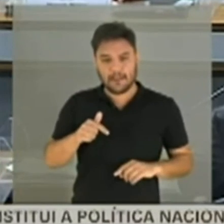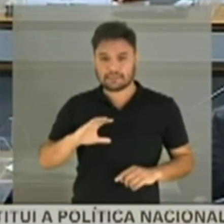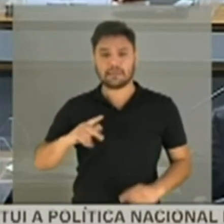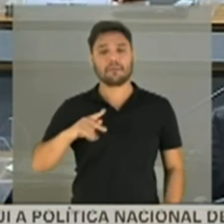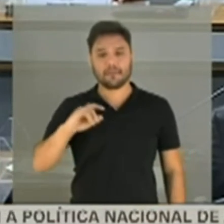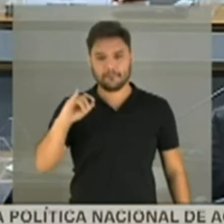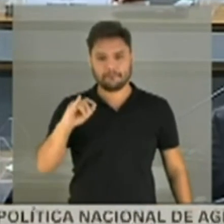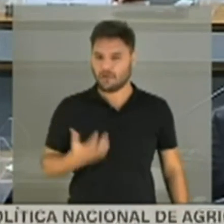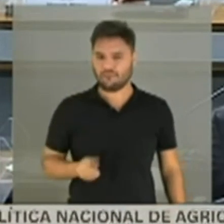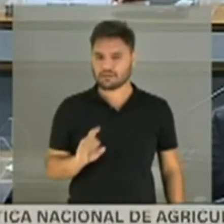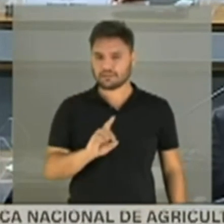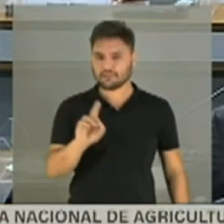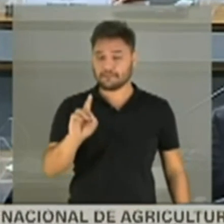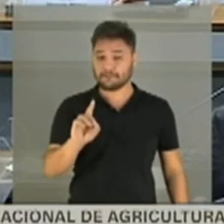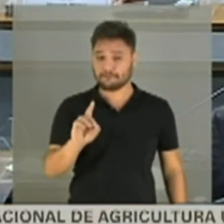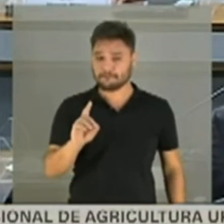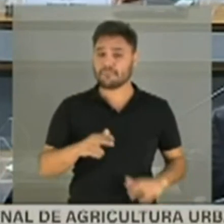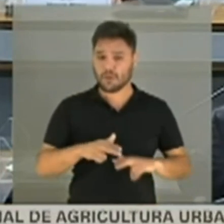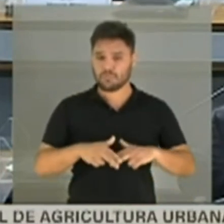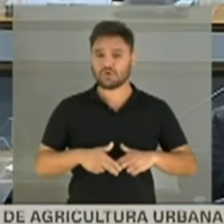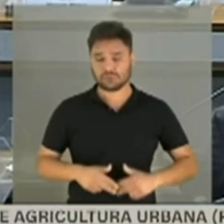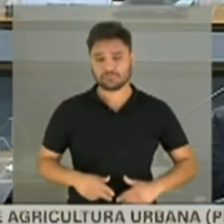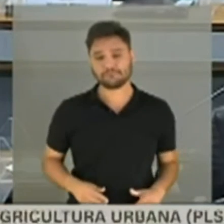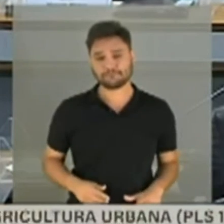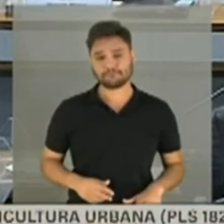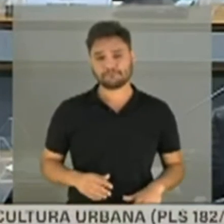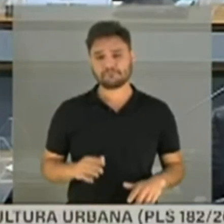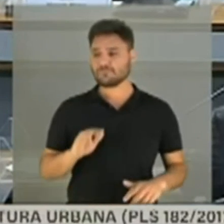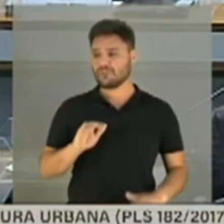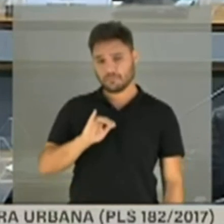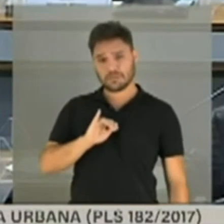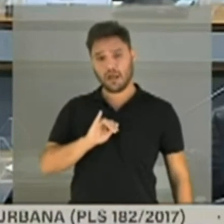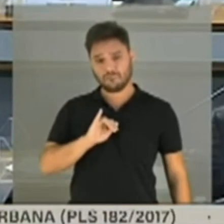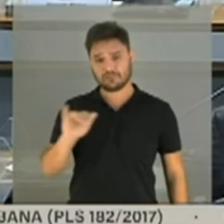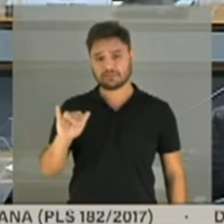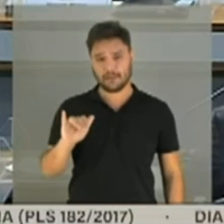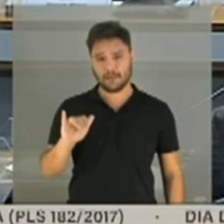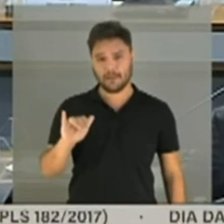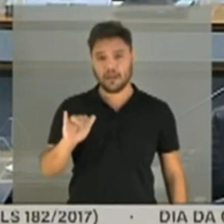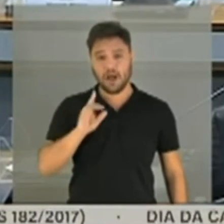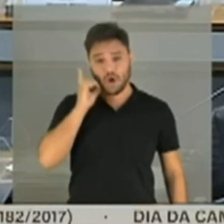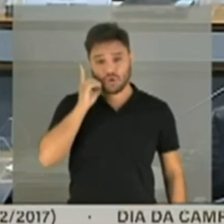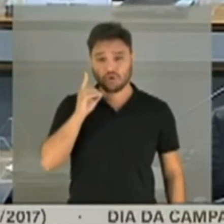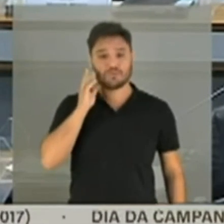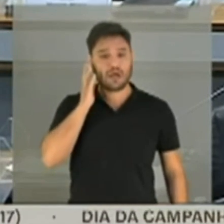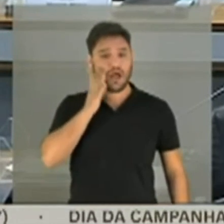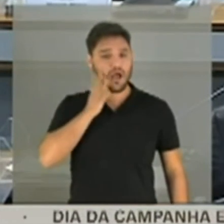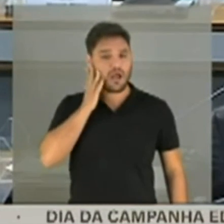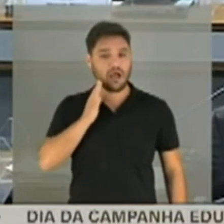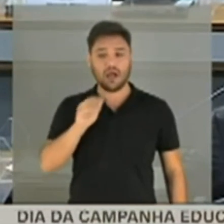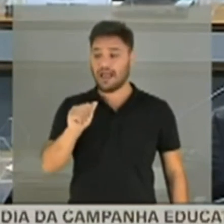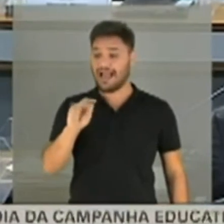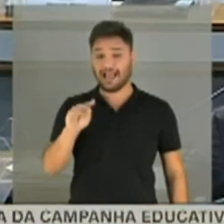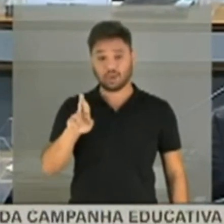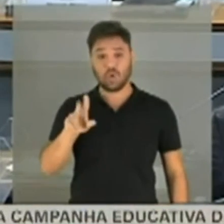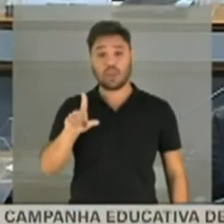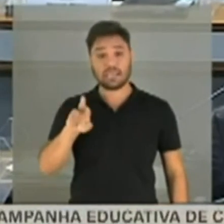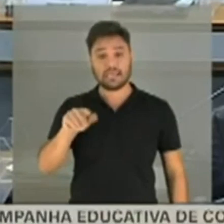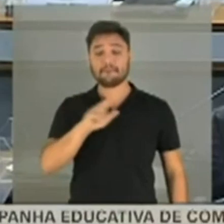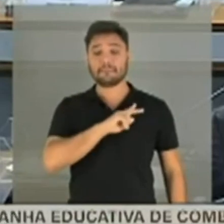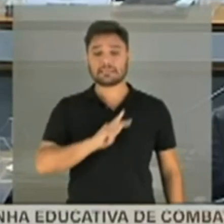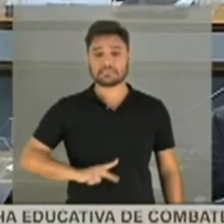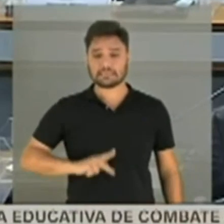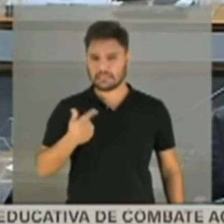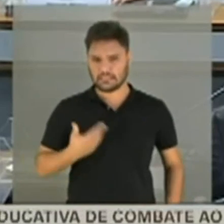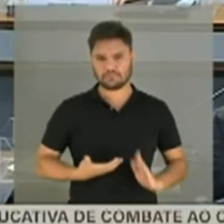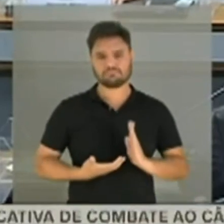Nesse sentido, nós comunicaremos ao deputado Arthur Lira, presidente da Câmara